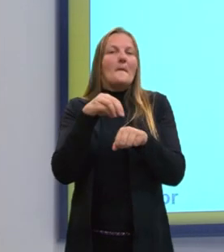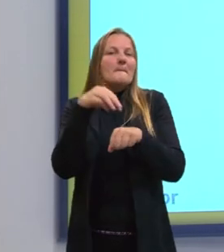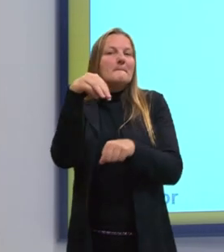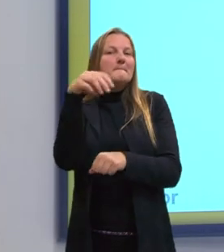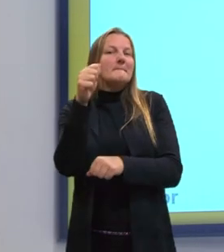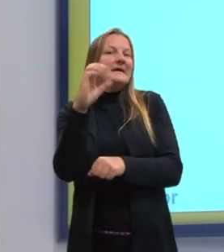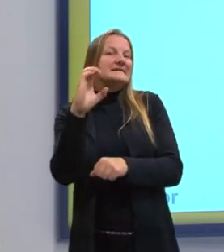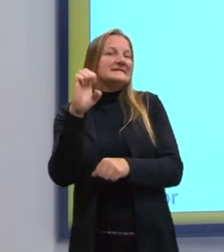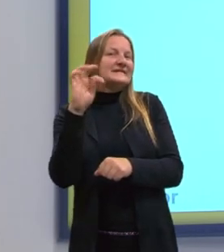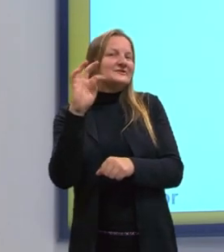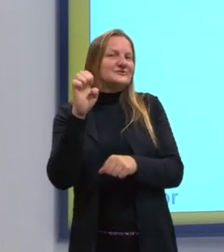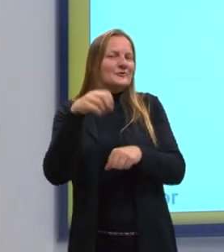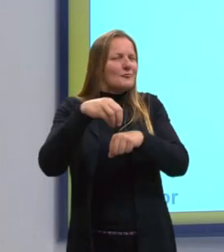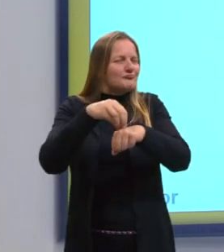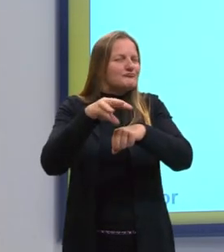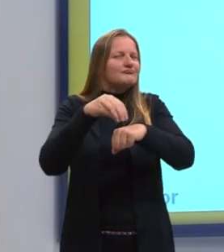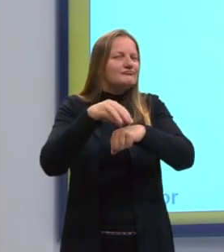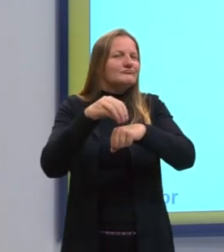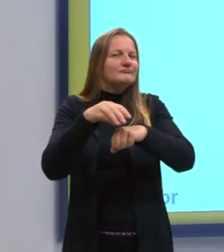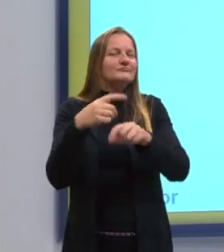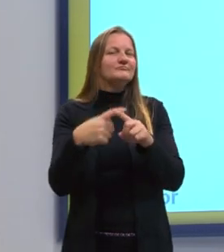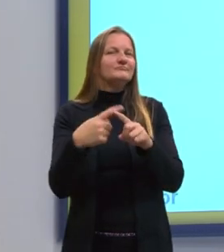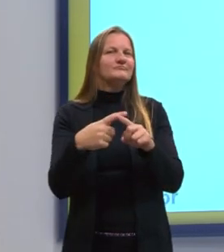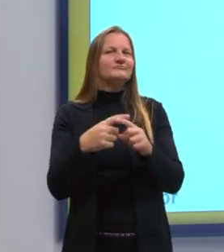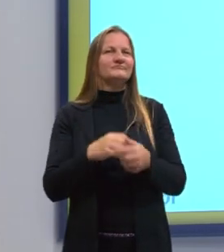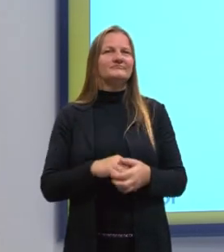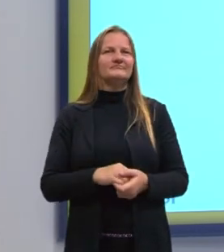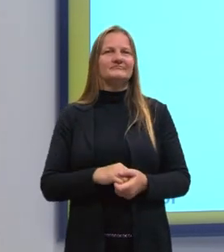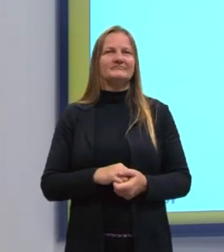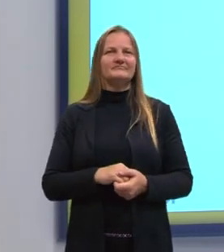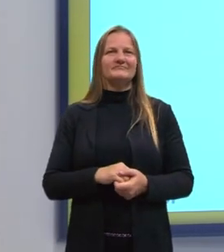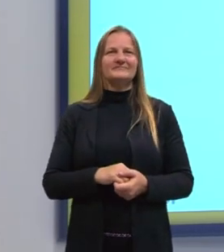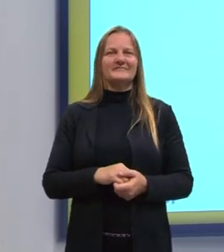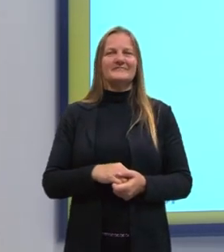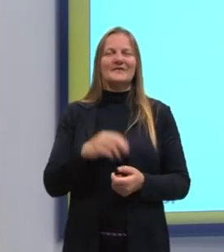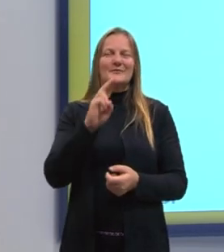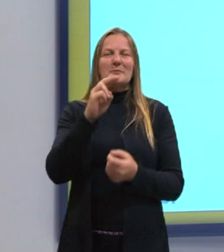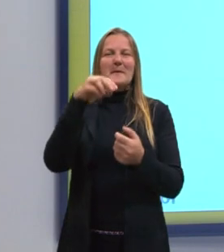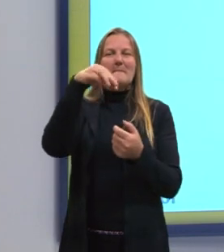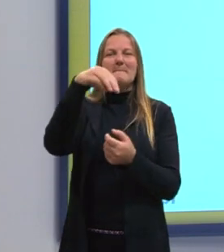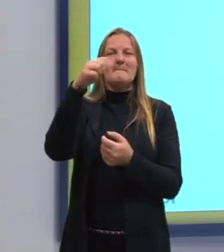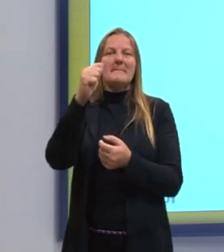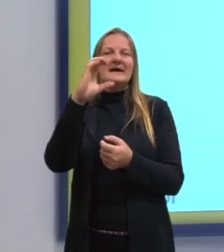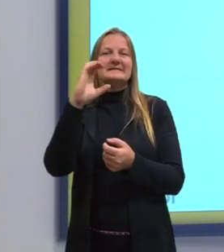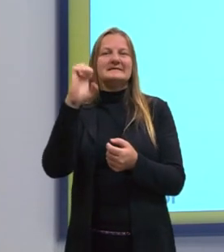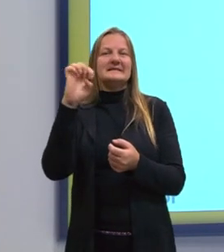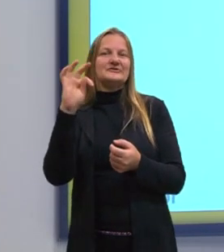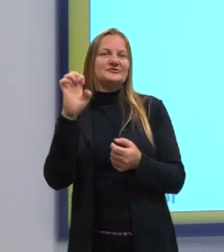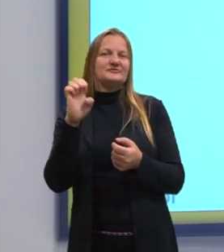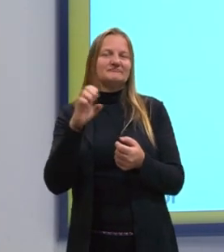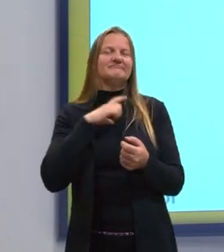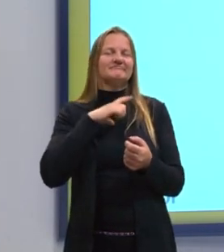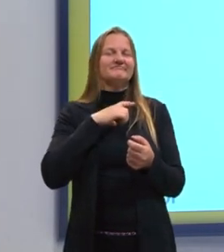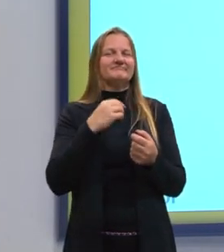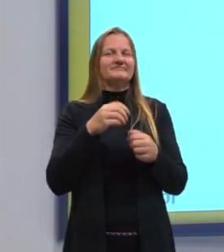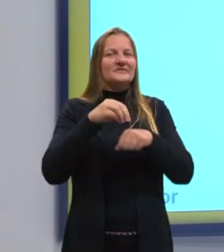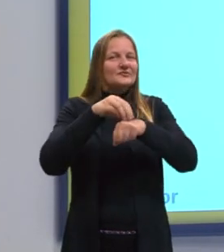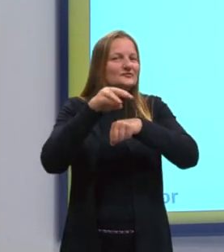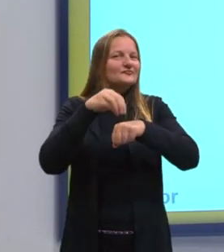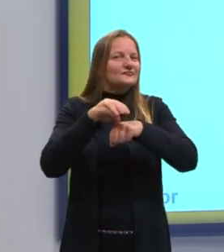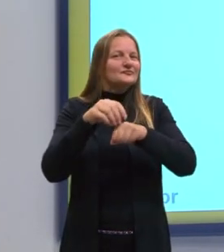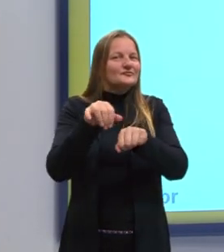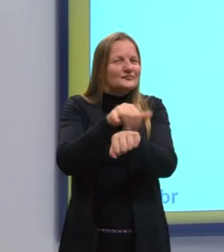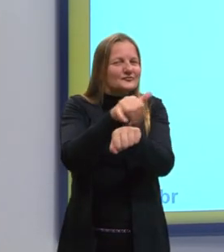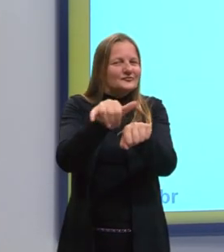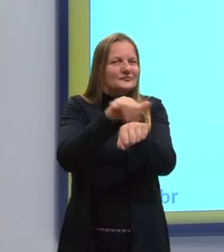tá? Por quê? Porque a gente tem o que macete, tá? O pessoal acaba usando bastante, tá? Até não,